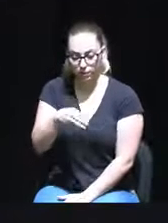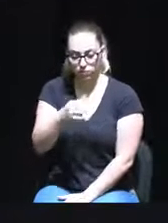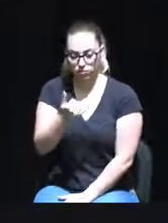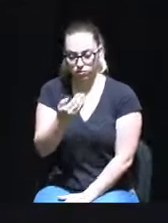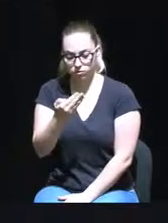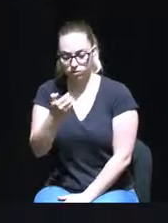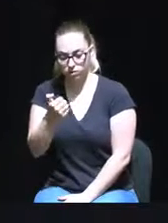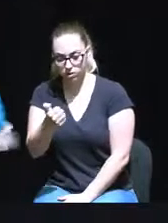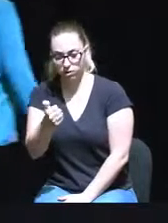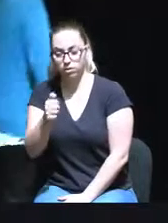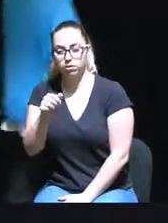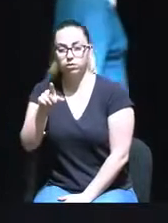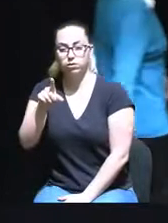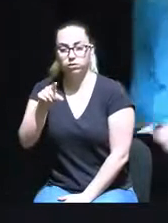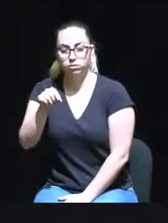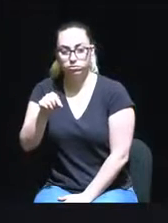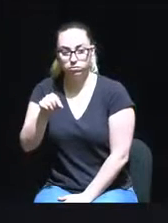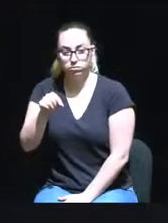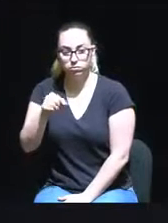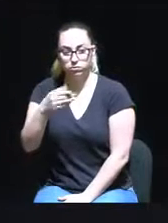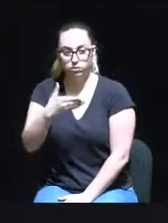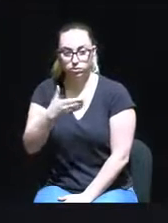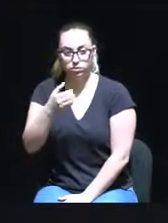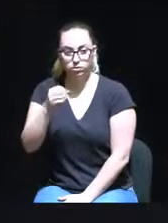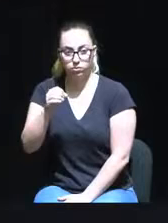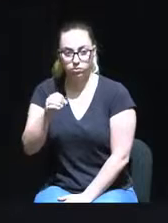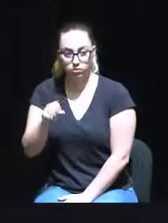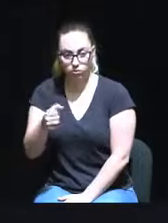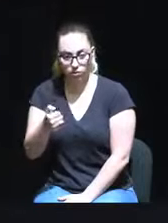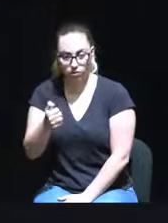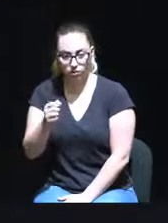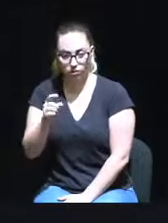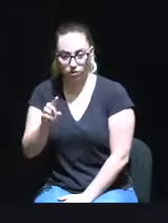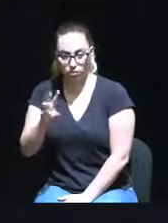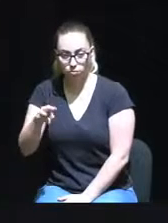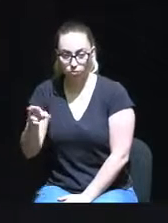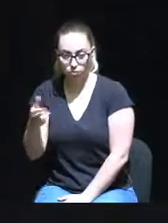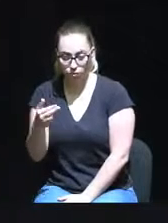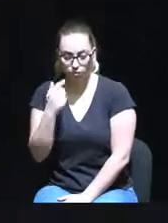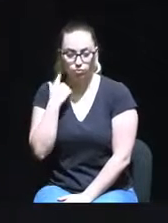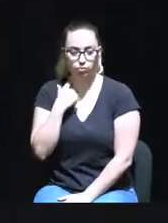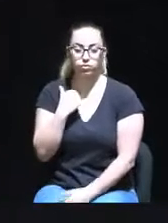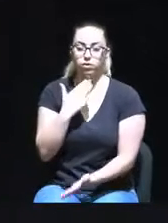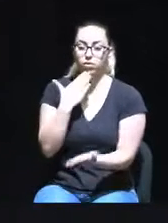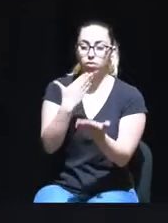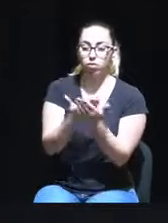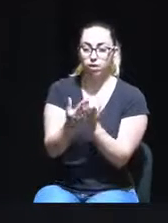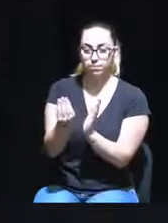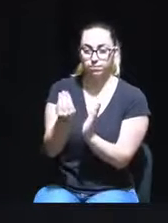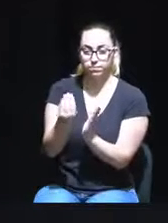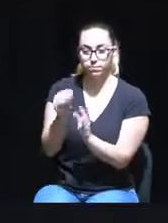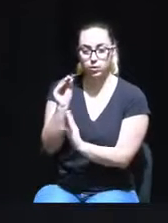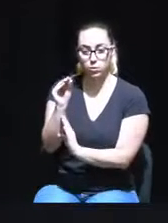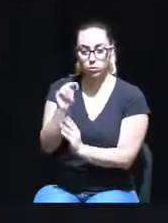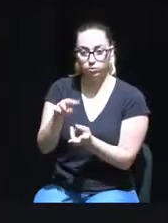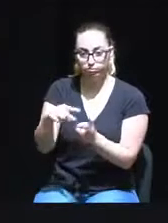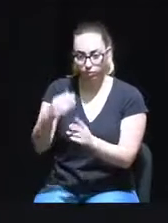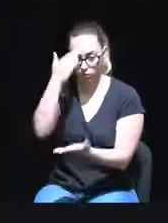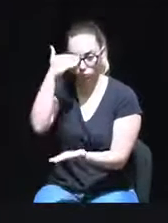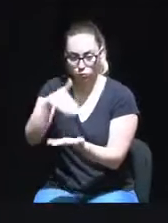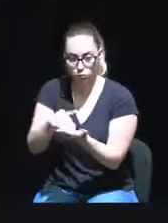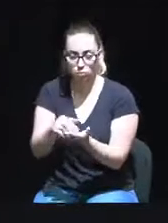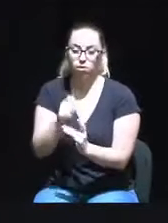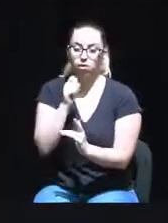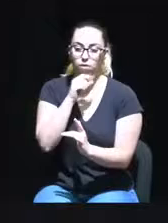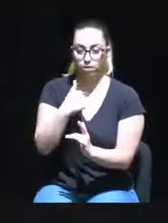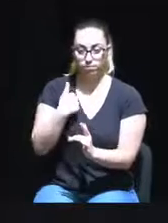,156,09 milhões de euros, para a conta de resultados transitados, que nos compete